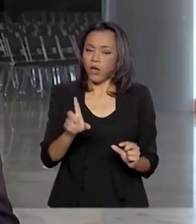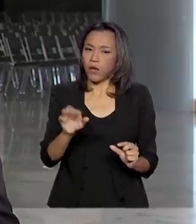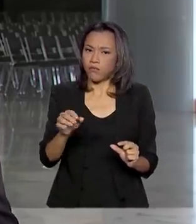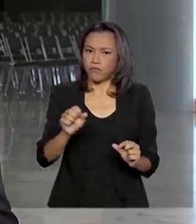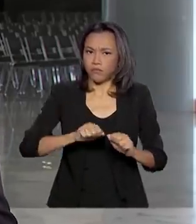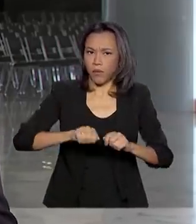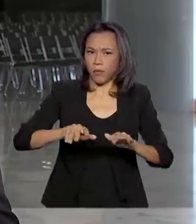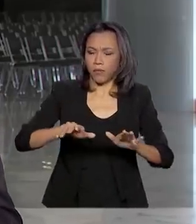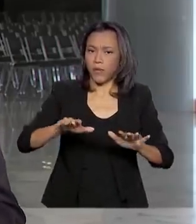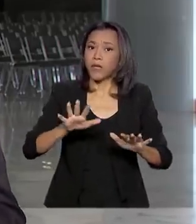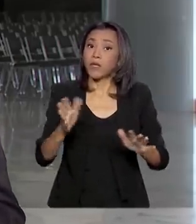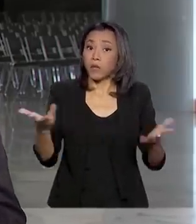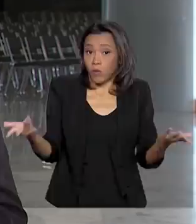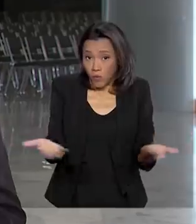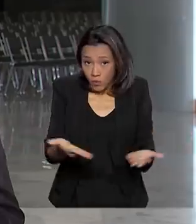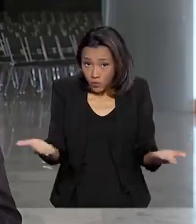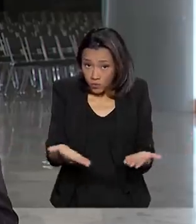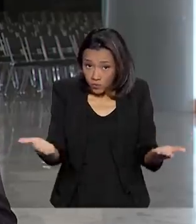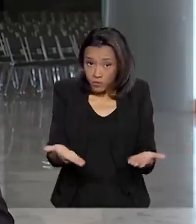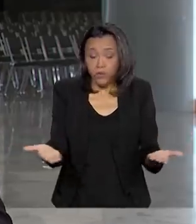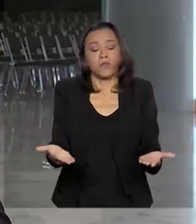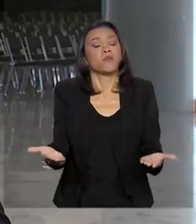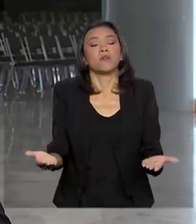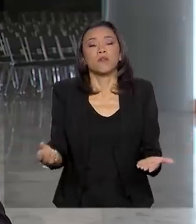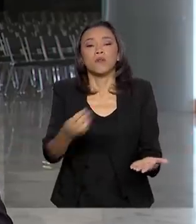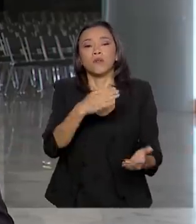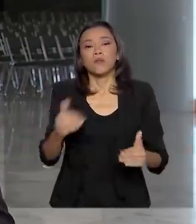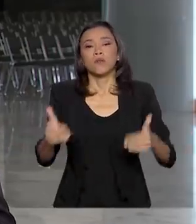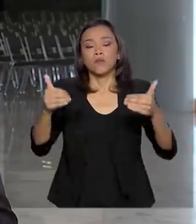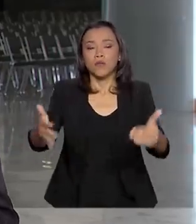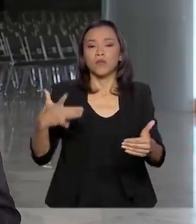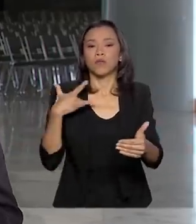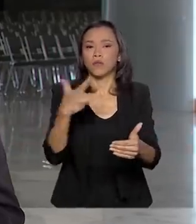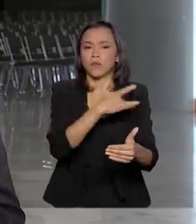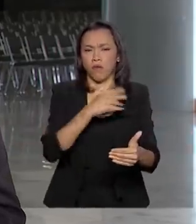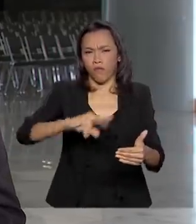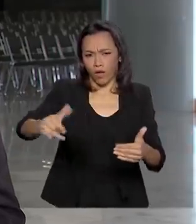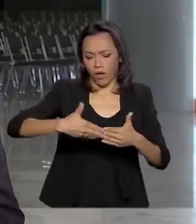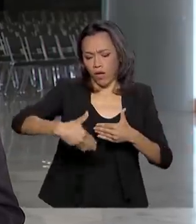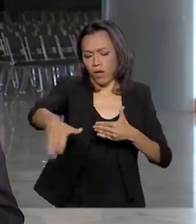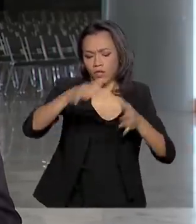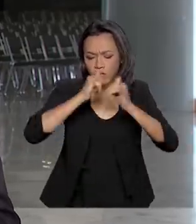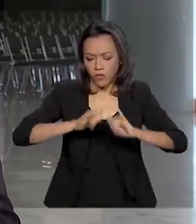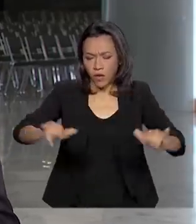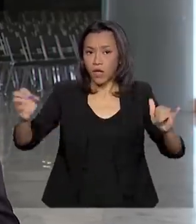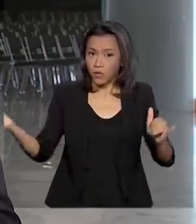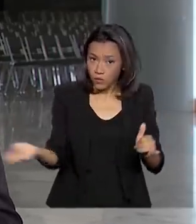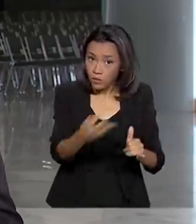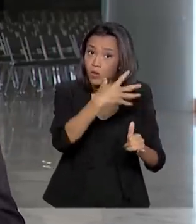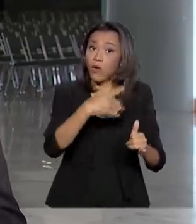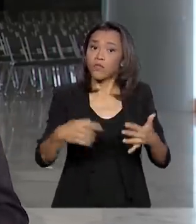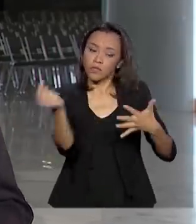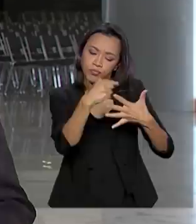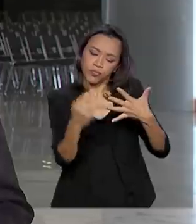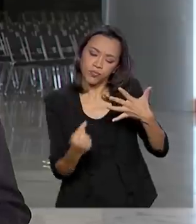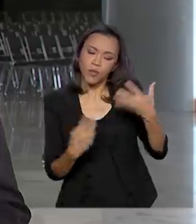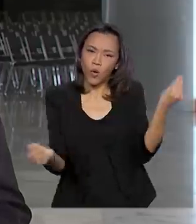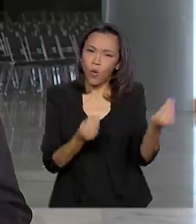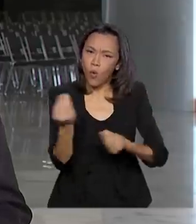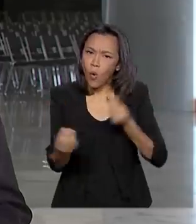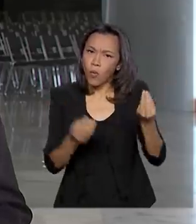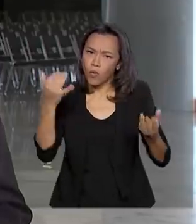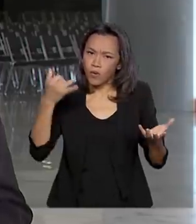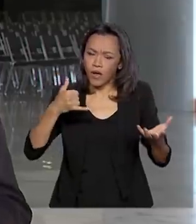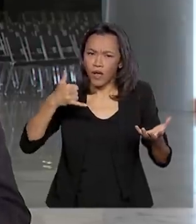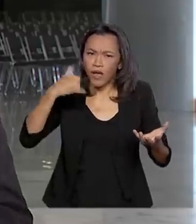epidemia. E hoje, ainda, o Ministério da Saúde deve divulgar novas ações para o controle da doença. Mas outros já foram